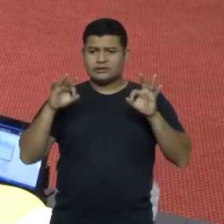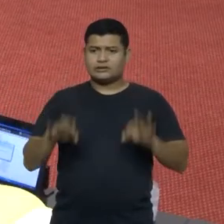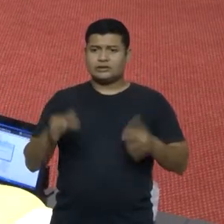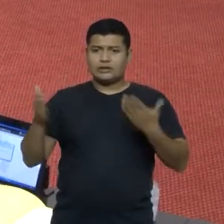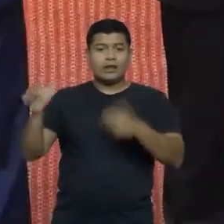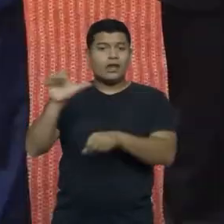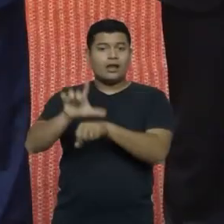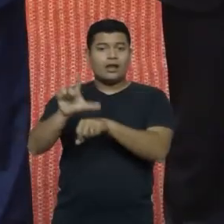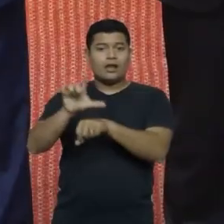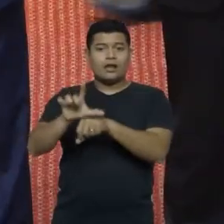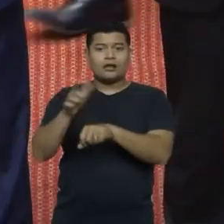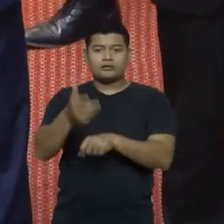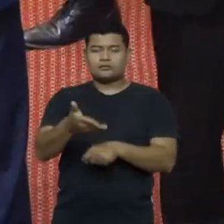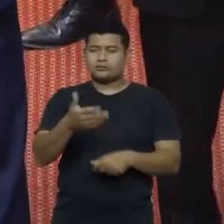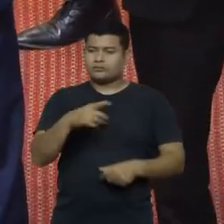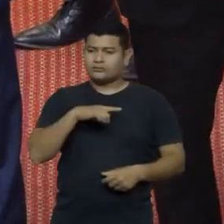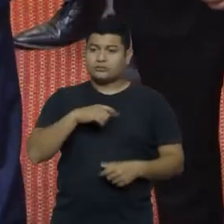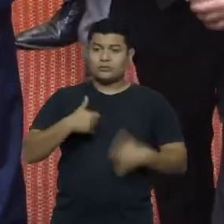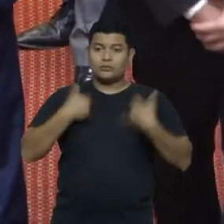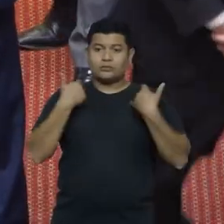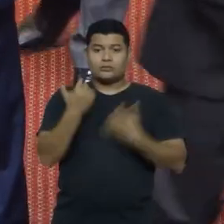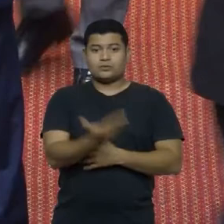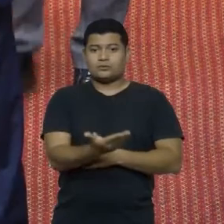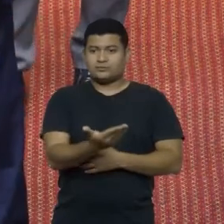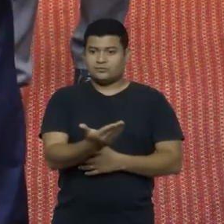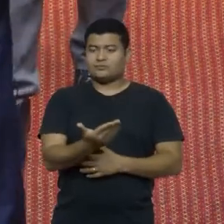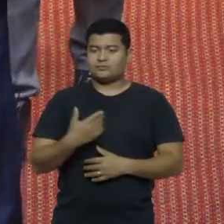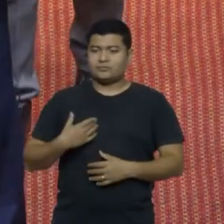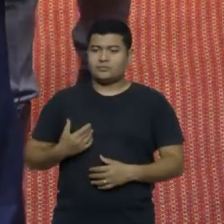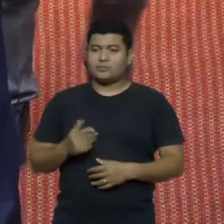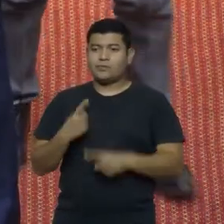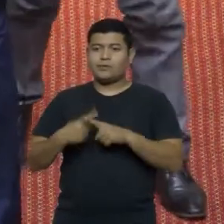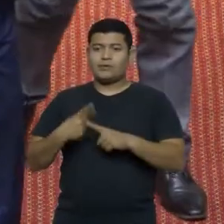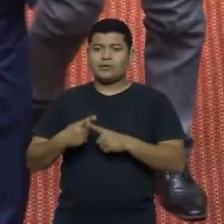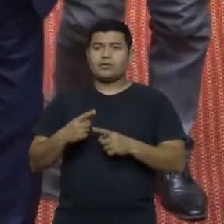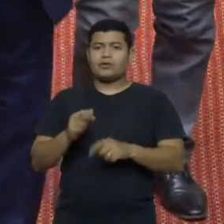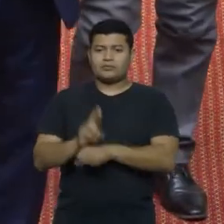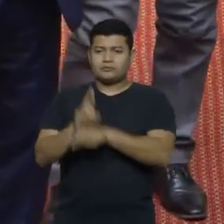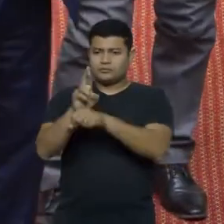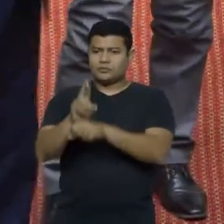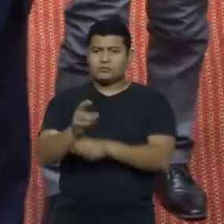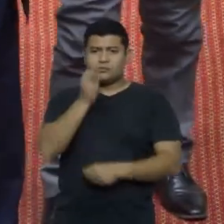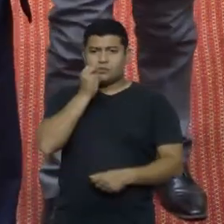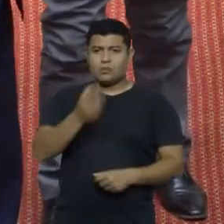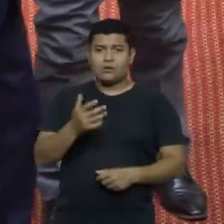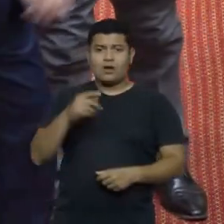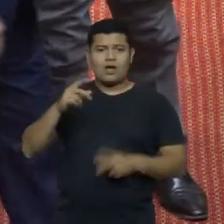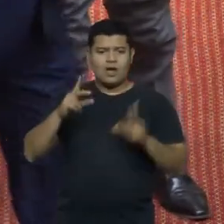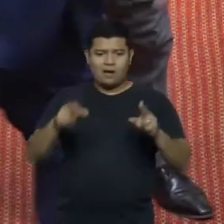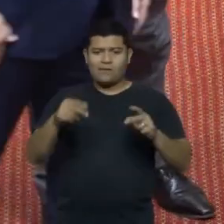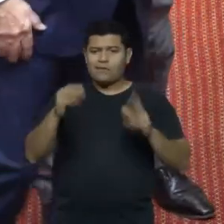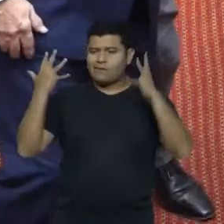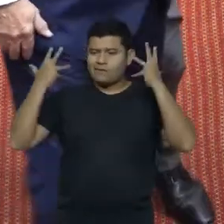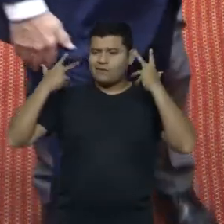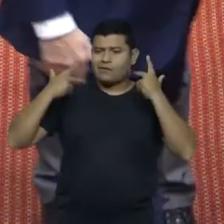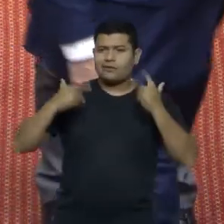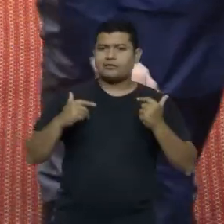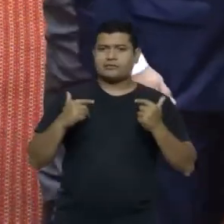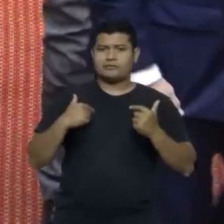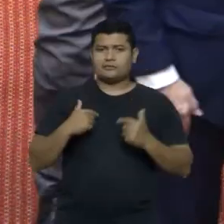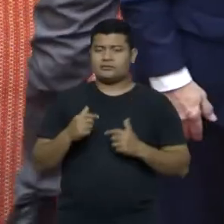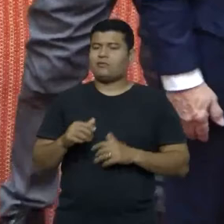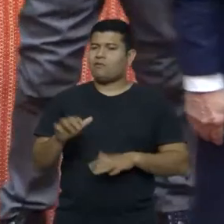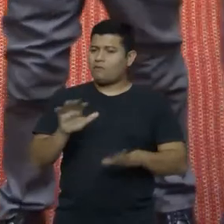tem orgulho desse homem, que tão bem representa o seu município aqui. Realmente, é um leão bairro. Não brinquem com ele.